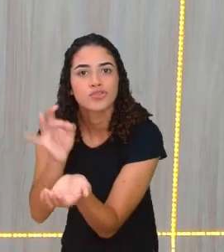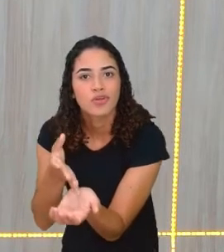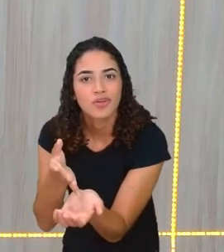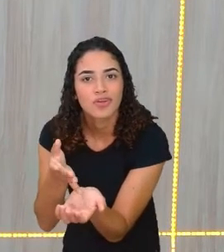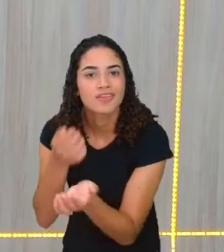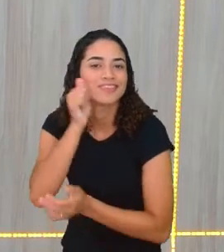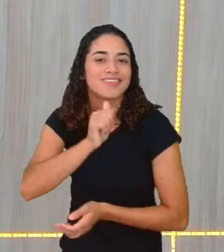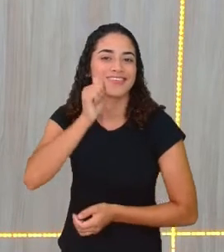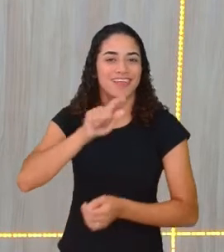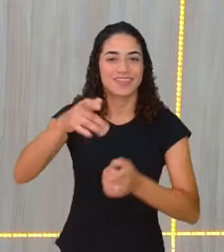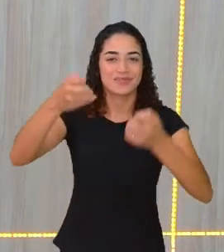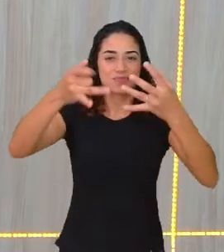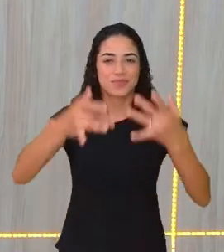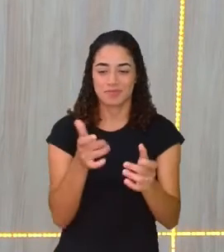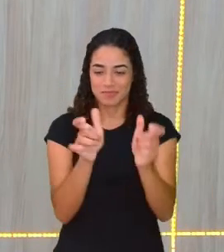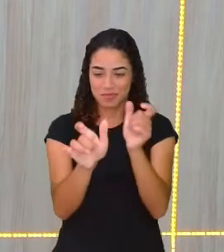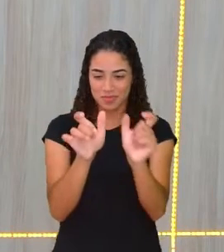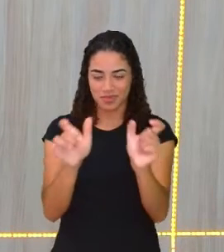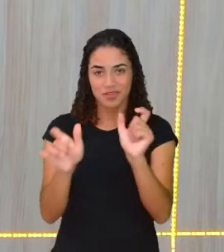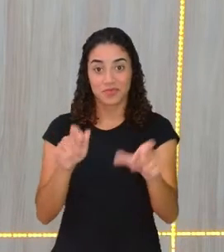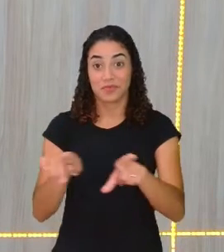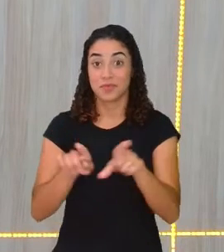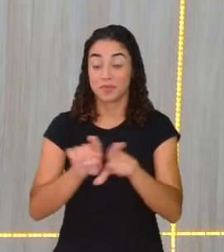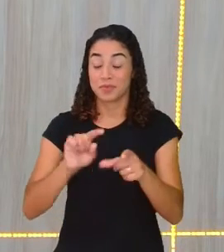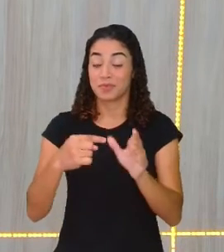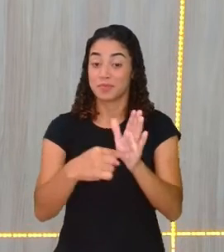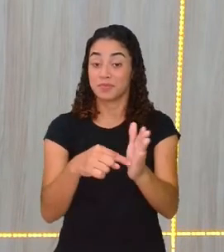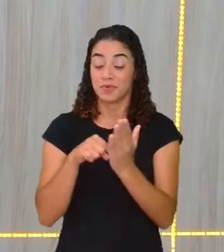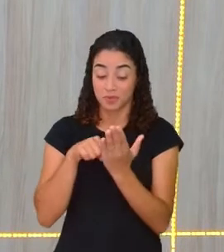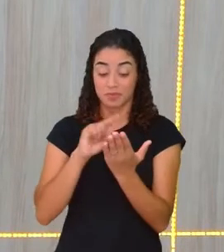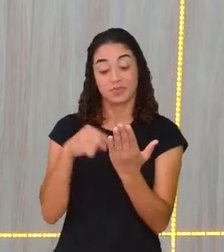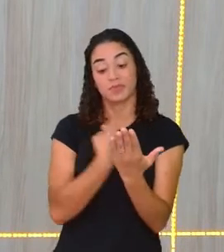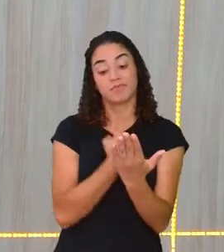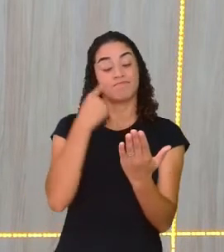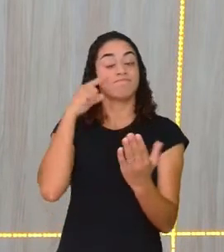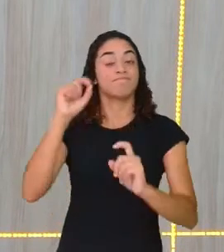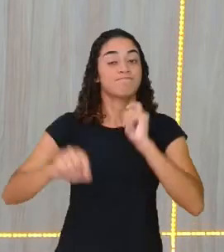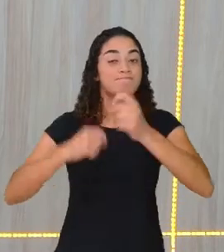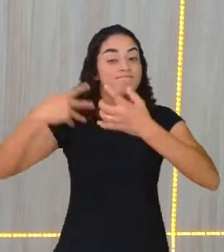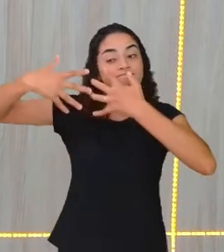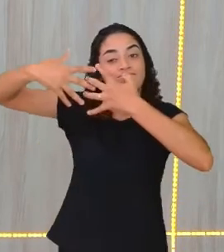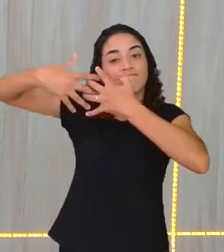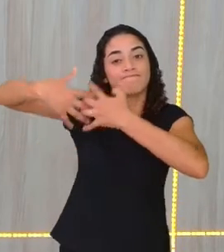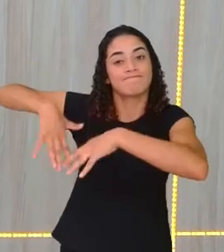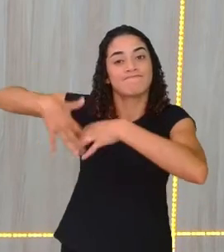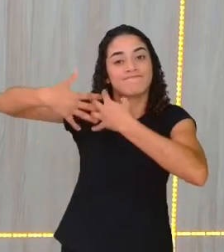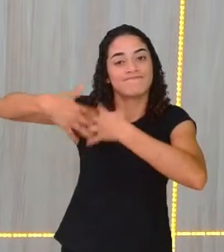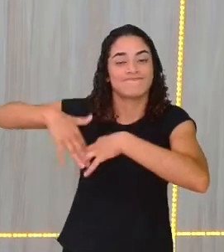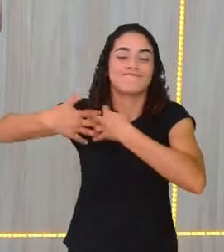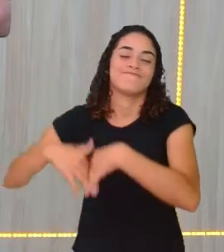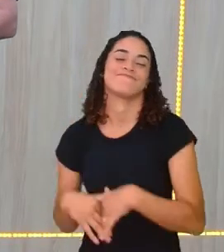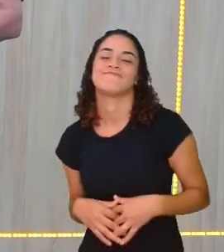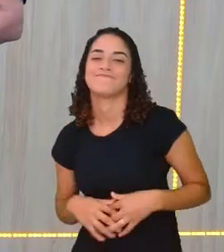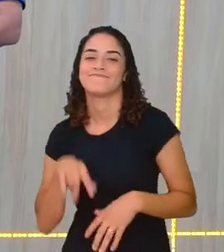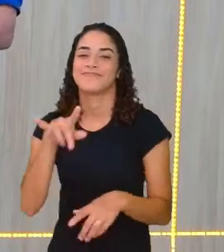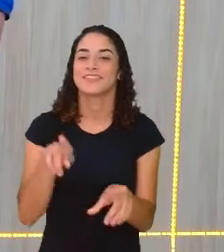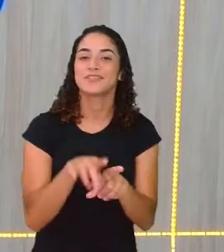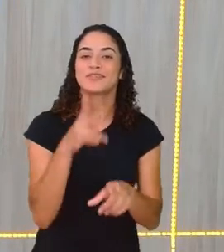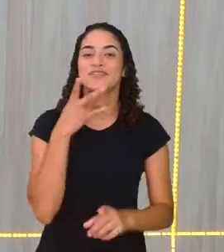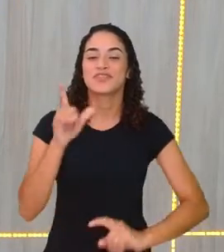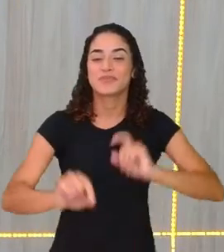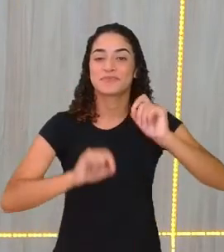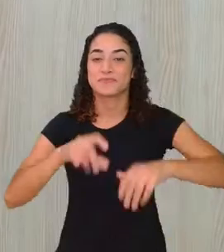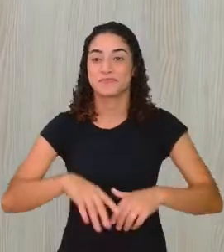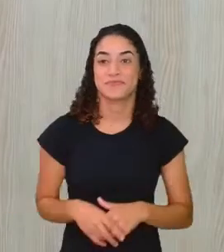essas palavras e leva para a gente, não é, traz para a gente essa reflexão, não é. E ela diz assim,